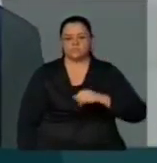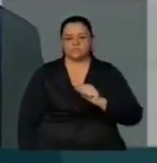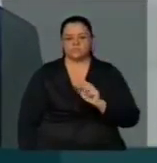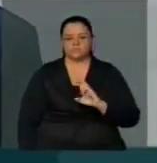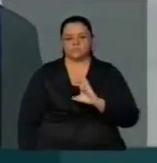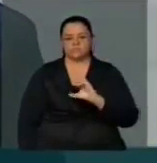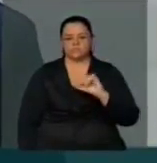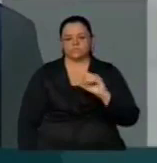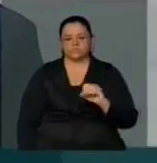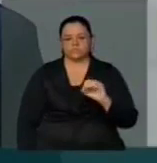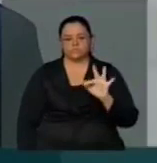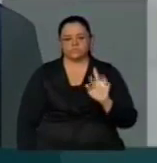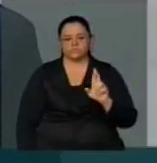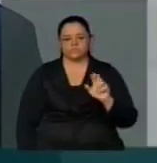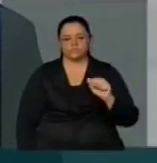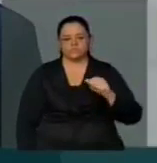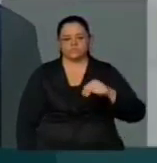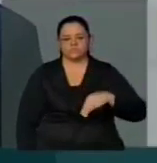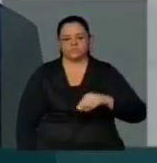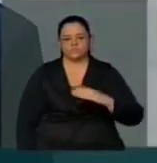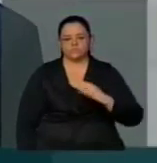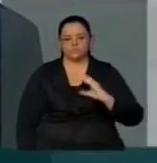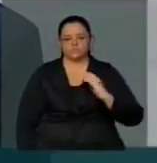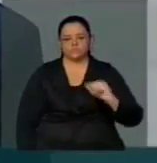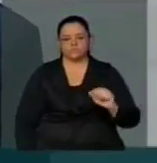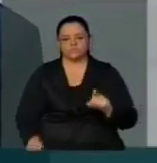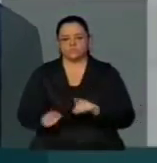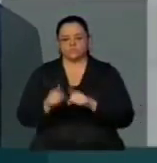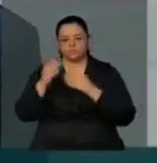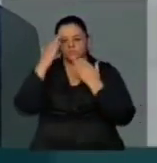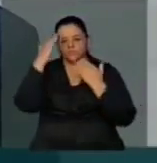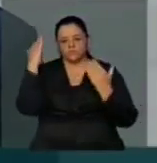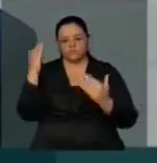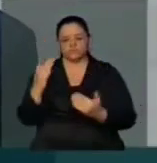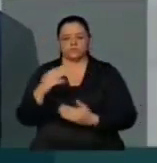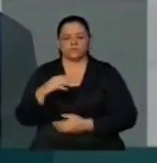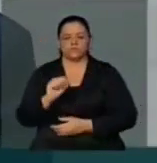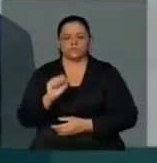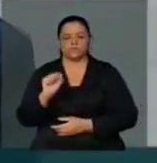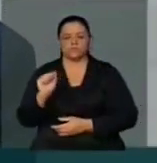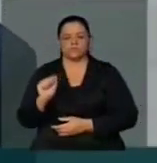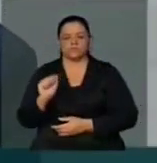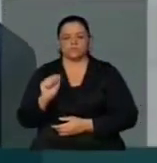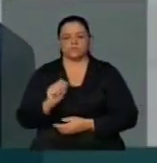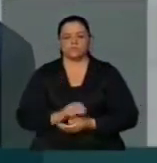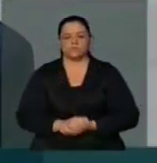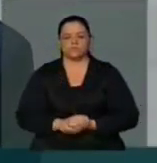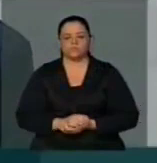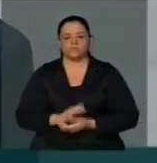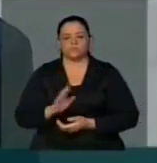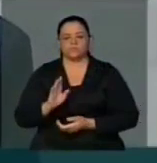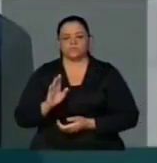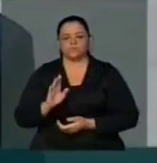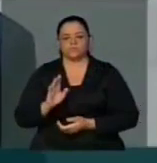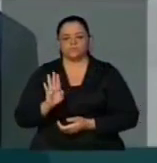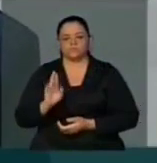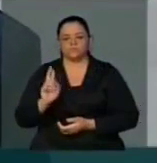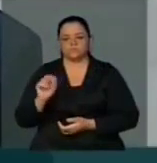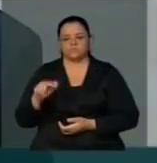agradecer o Casa Grande, presidente da Fundação, João Mangabeira, agradecer o Júlio Delgado. E dizer